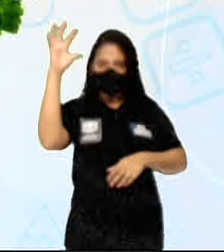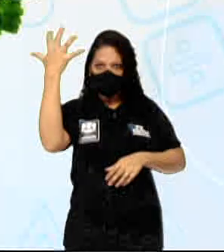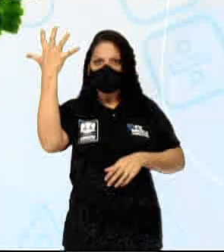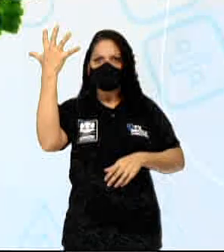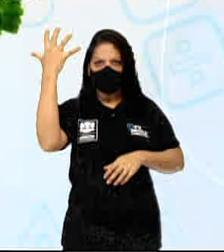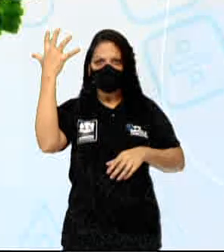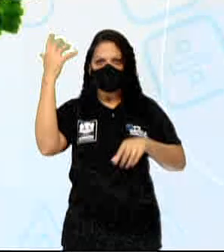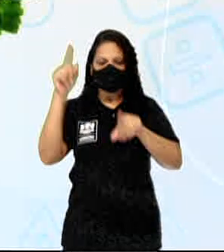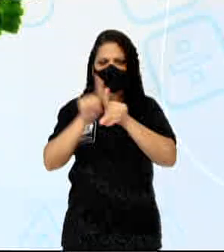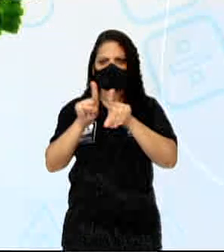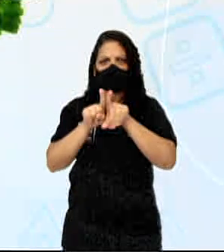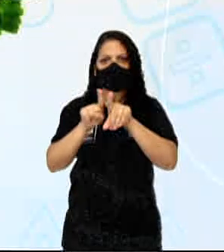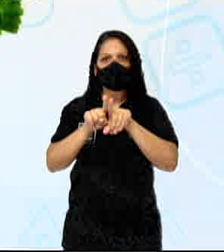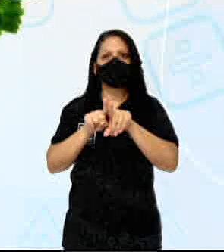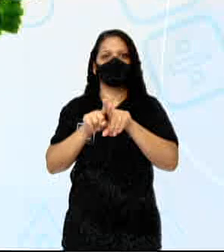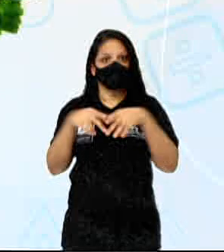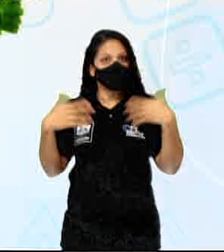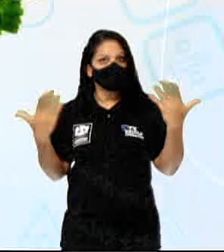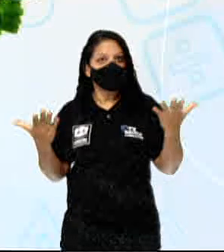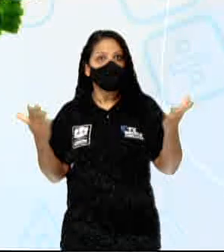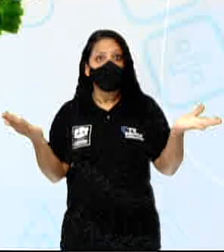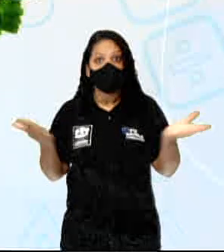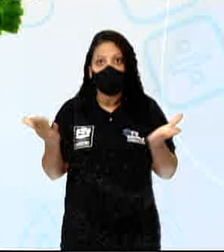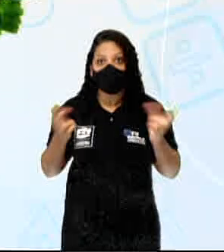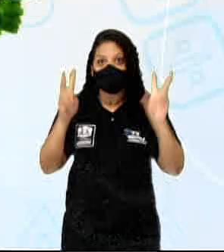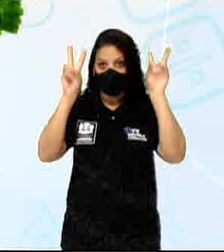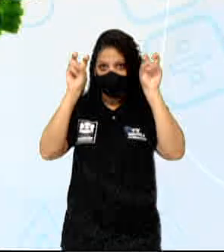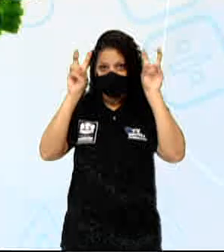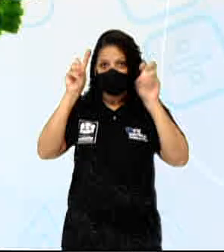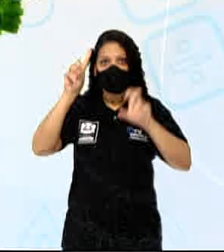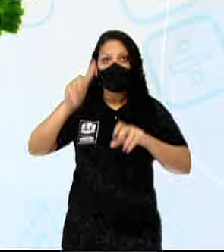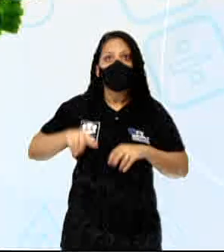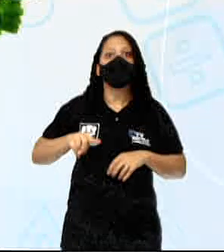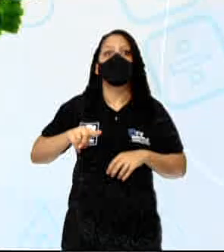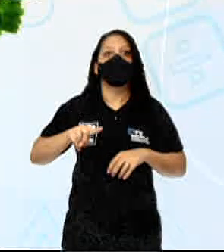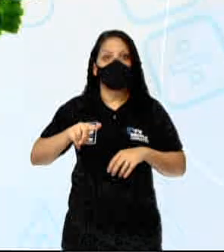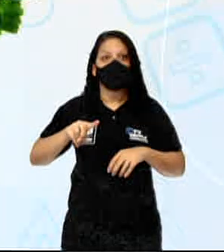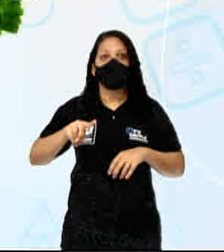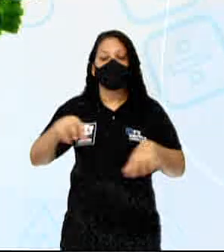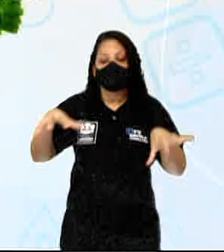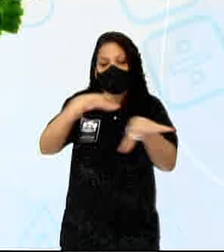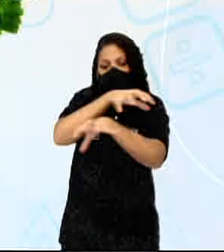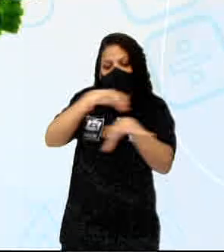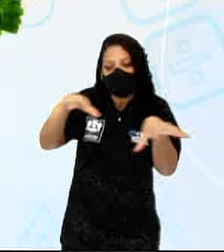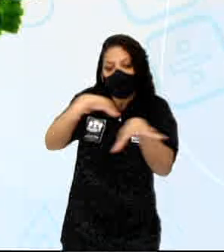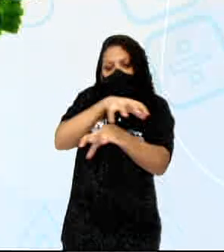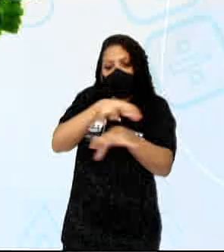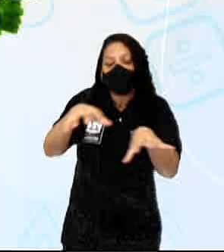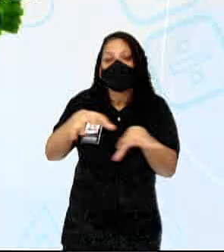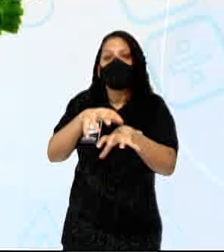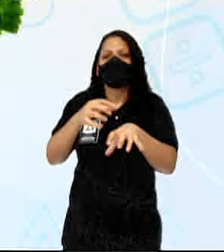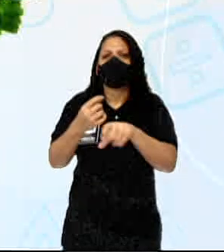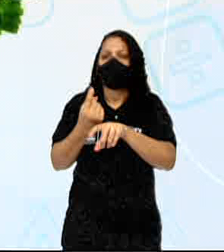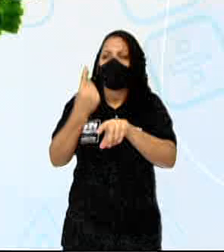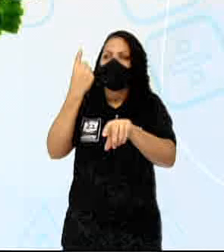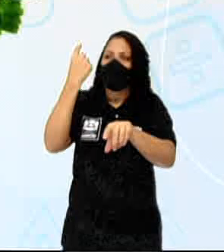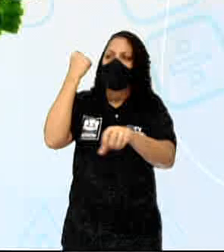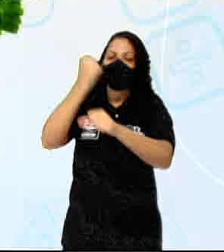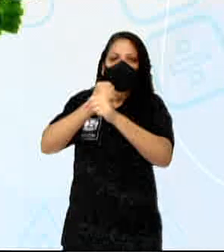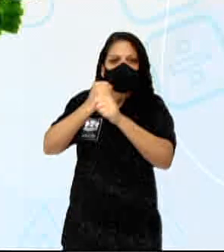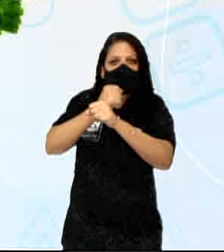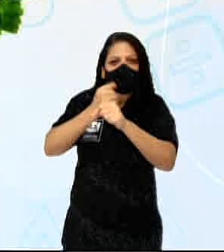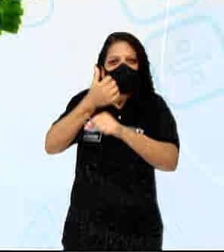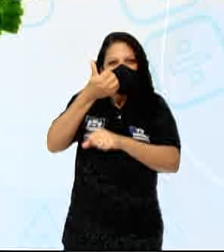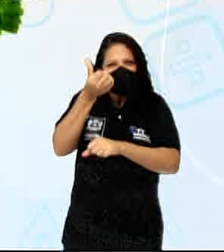que a gente vai falar. Os domínios mofo-climáticos é uma proposta que foi feita lá nos anos 60 por um geógrafo, um grande